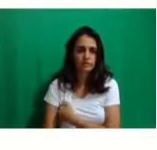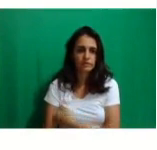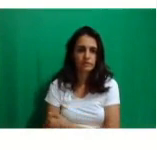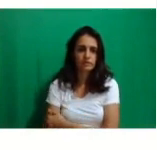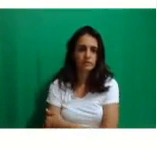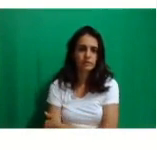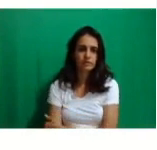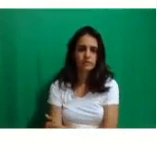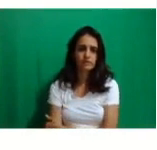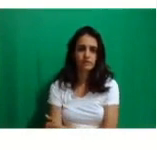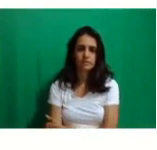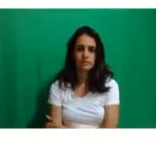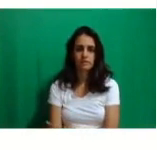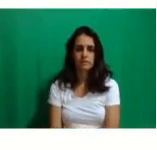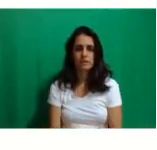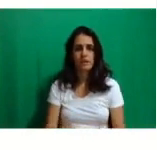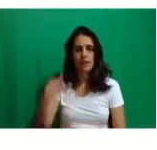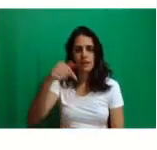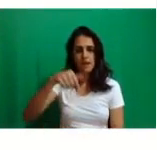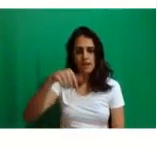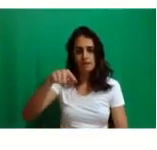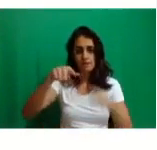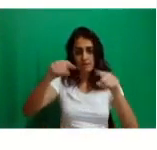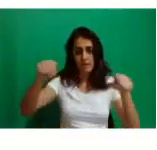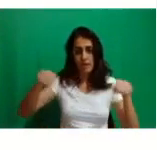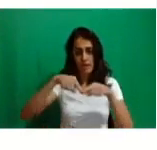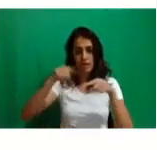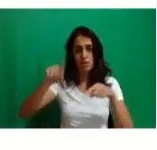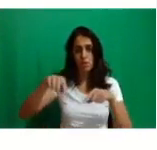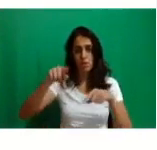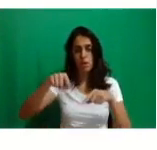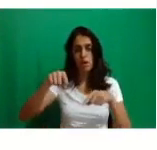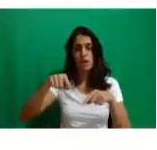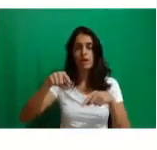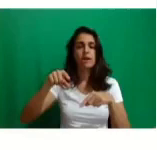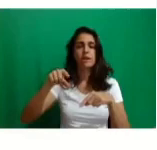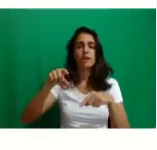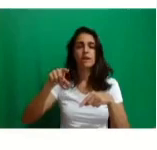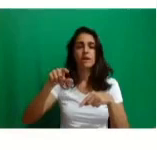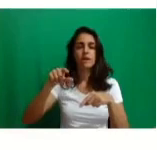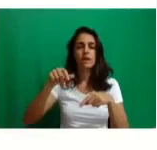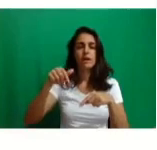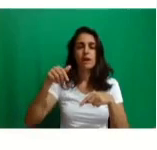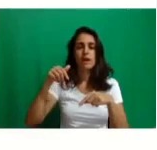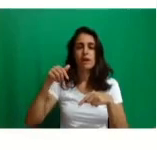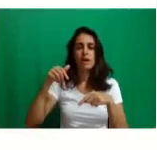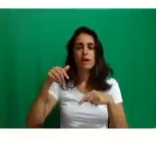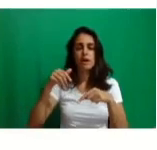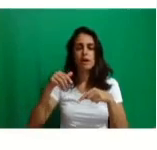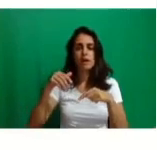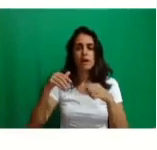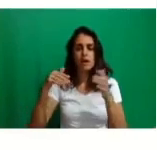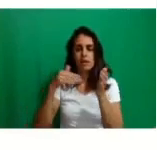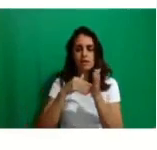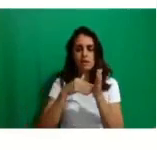Não, Aguilar, essa aula aqui, a aula inaugural, vocês ficam, podem ficar aqui até o horário da aula de vocês.